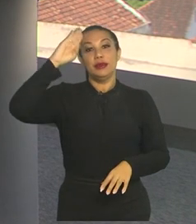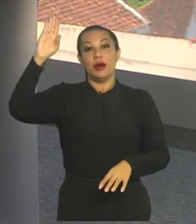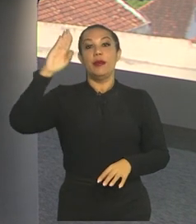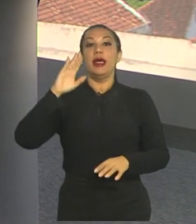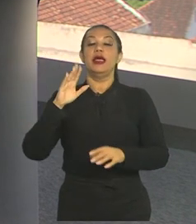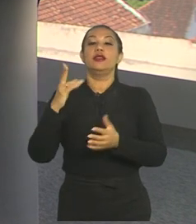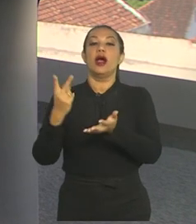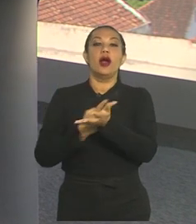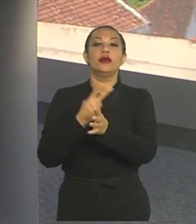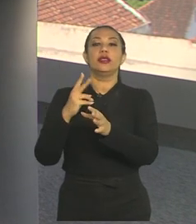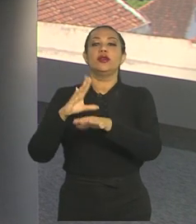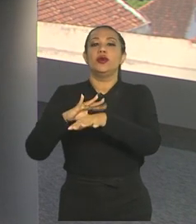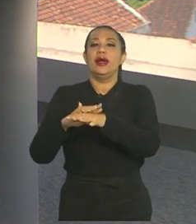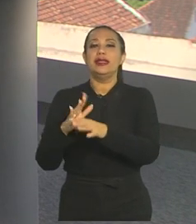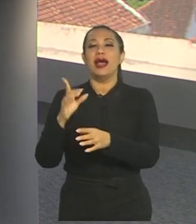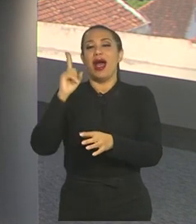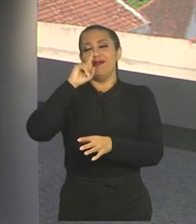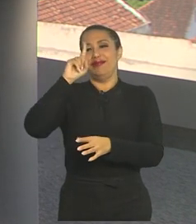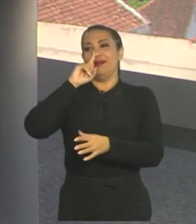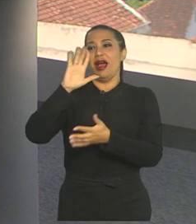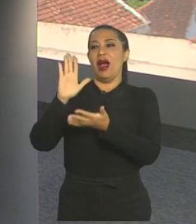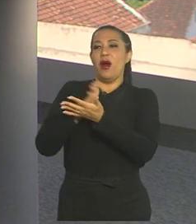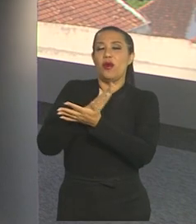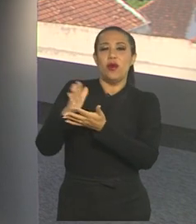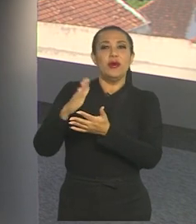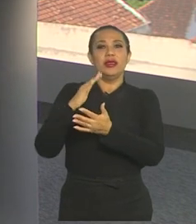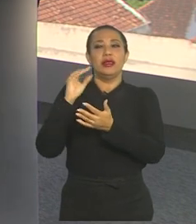principalmente quando se trata de doenças negligenciadas. manda letras. lá.